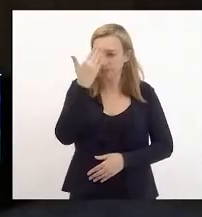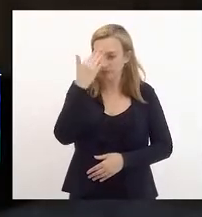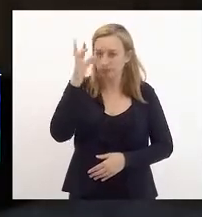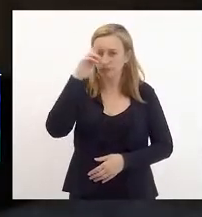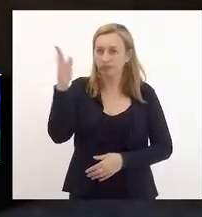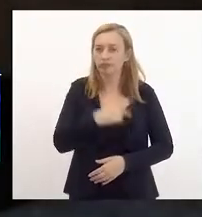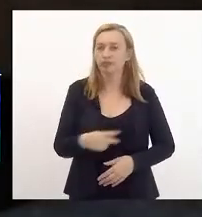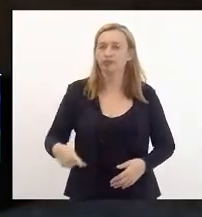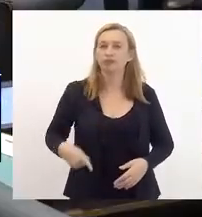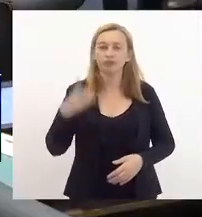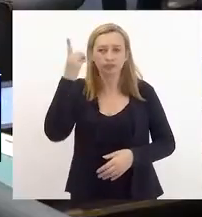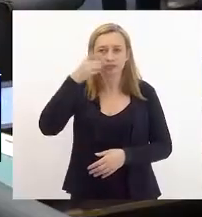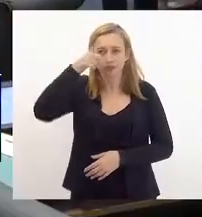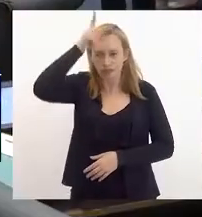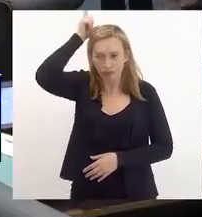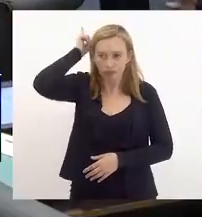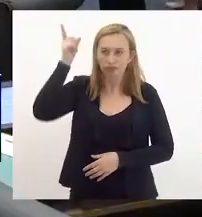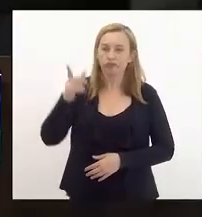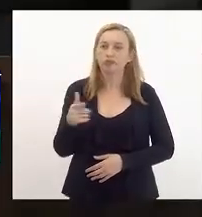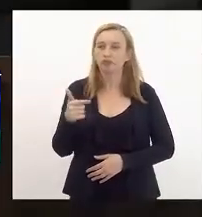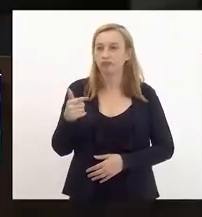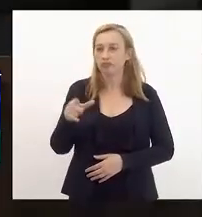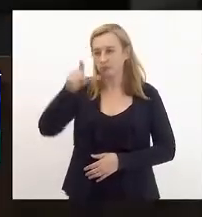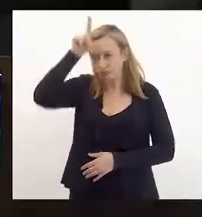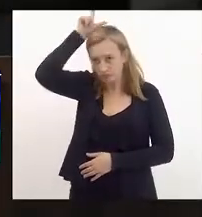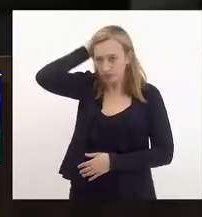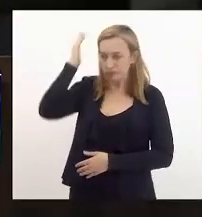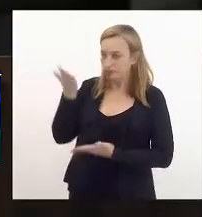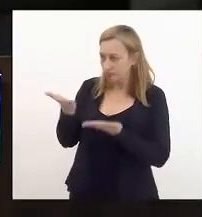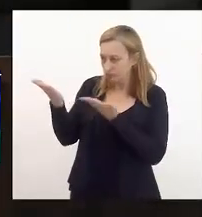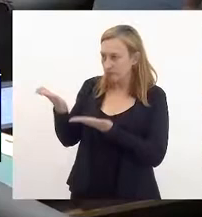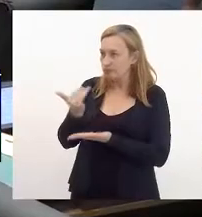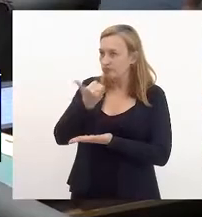Obrigada, deputado Luiz Paulo. Luiz, por favor, perdão.